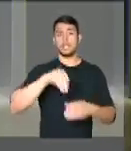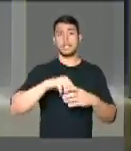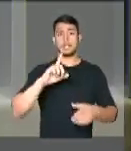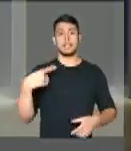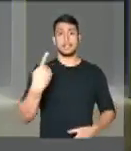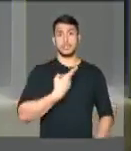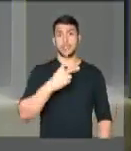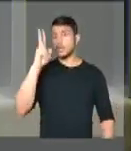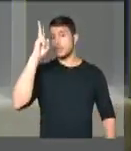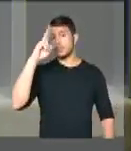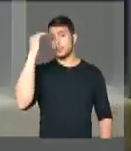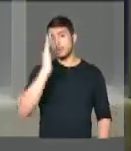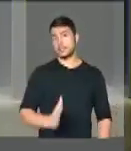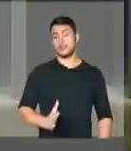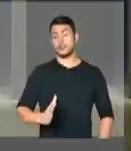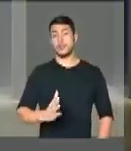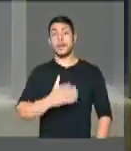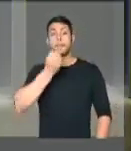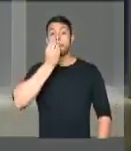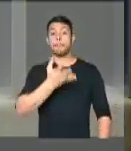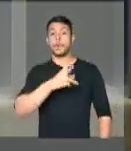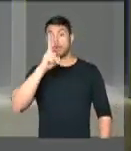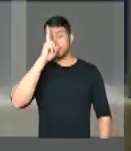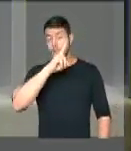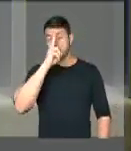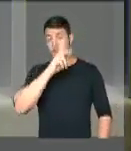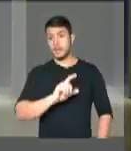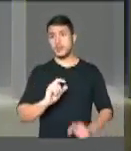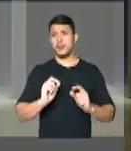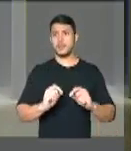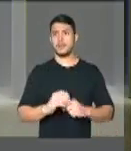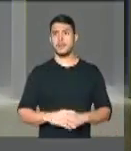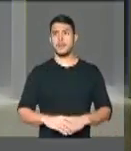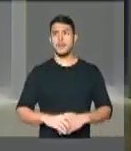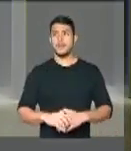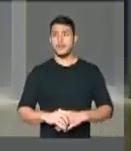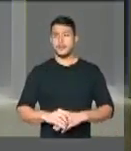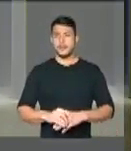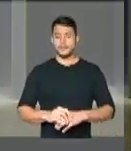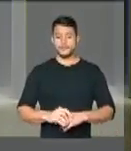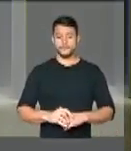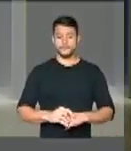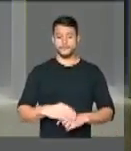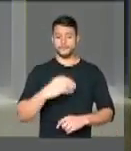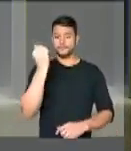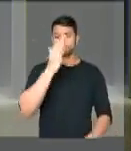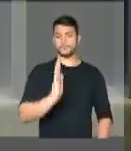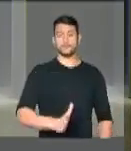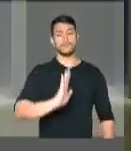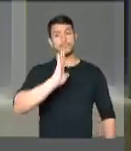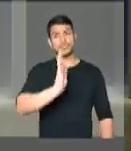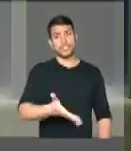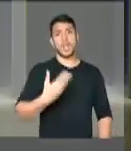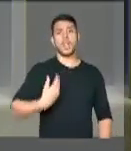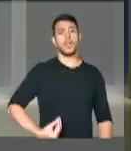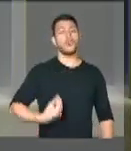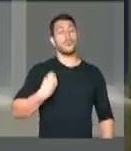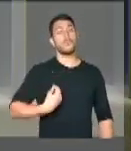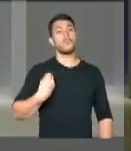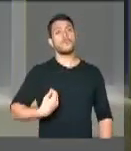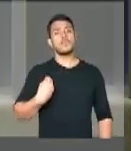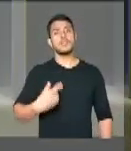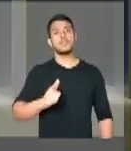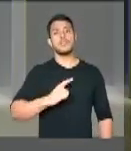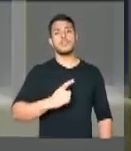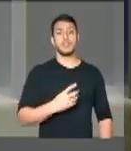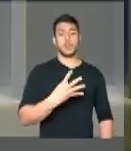É bom que se lembre que o Brasil... Sr. Presidente, o Brasil conviveu com 400